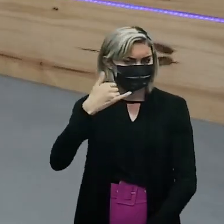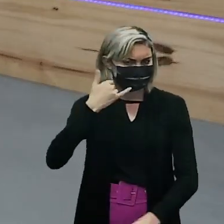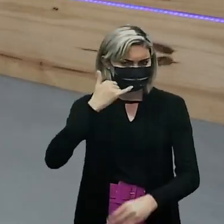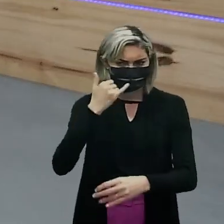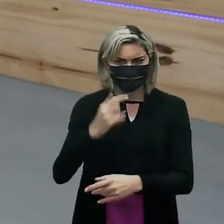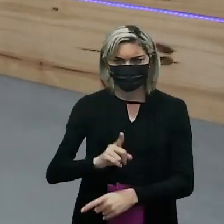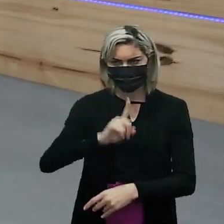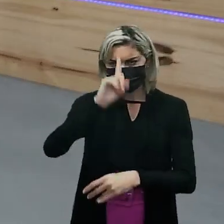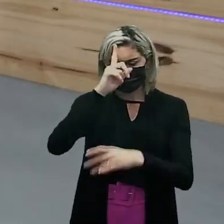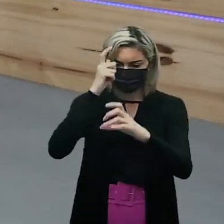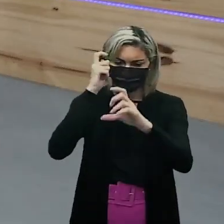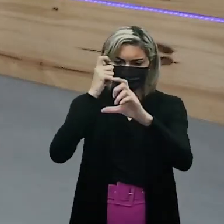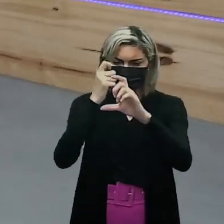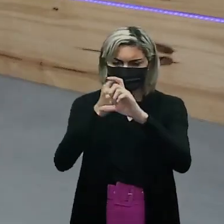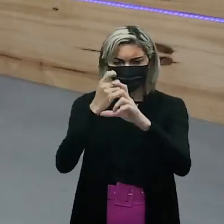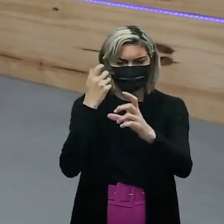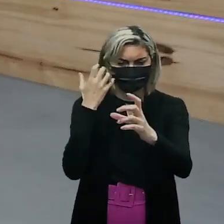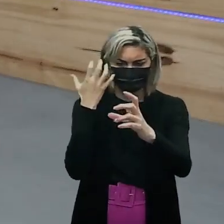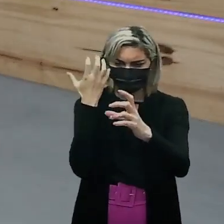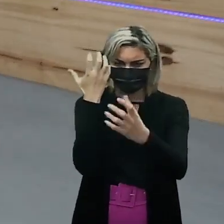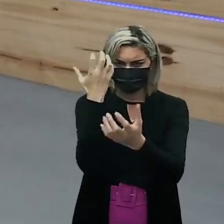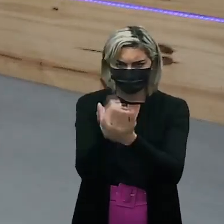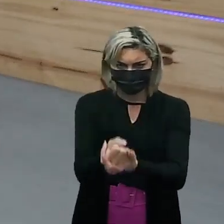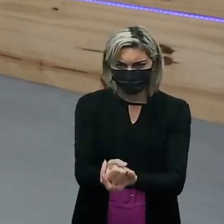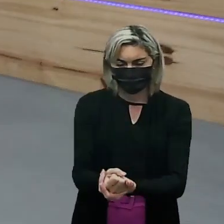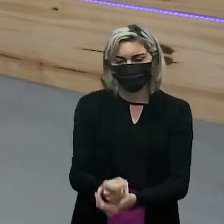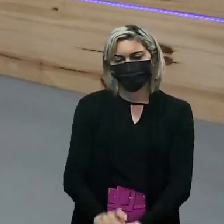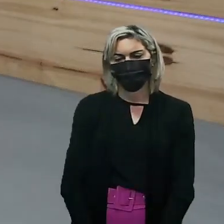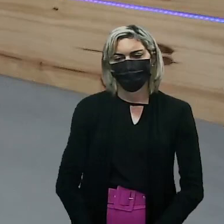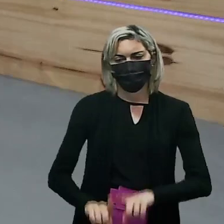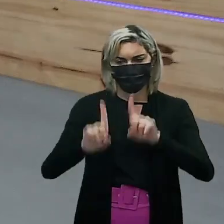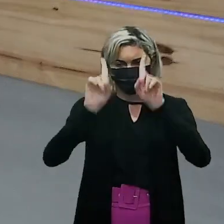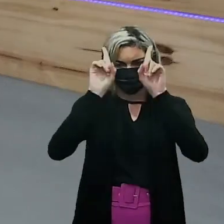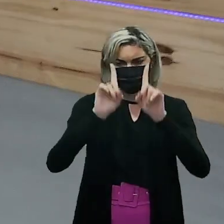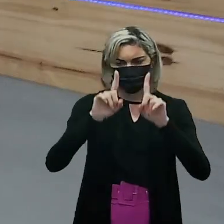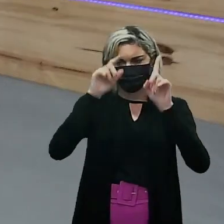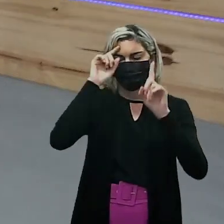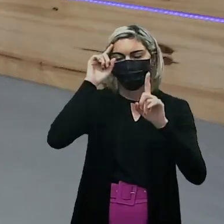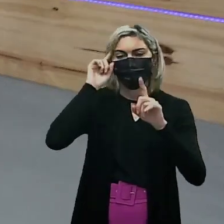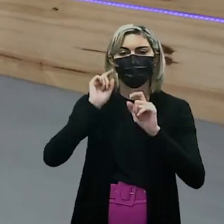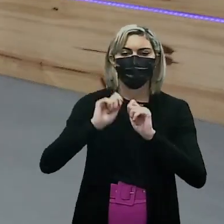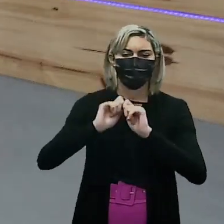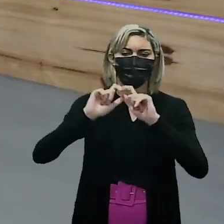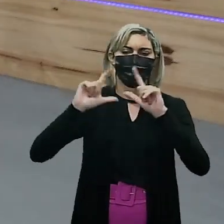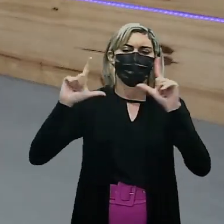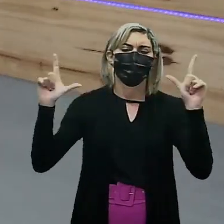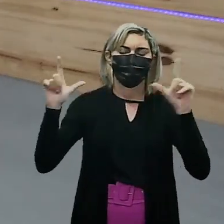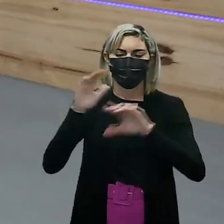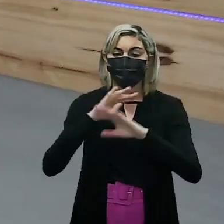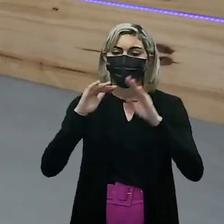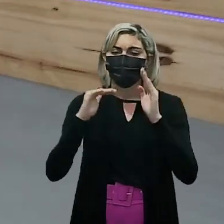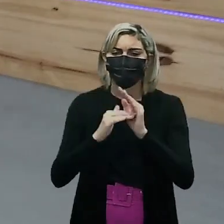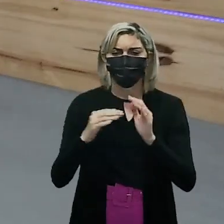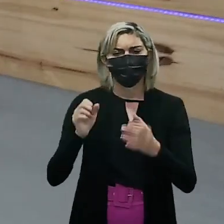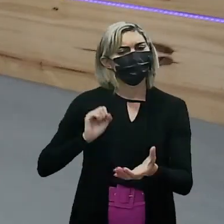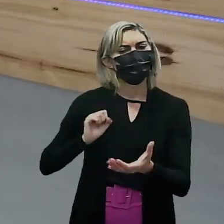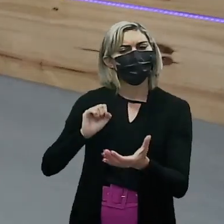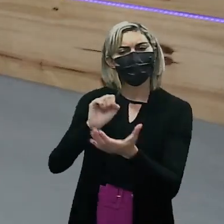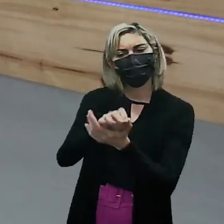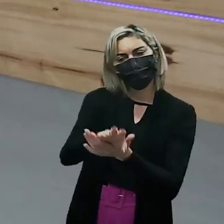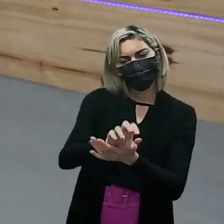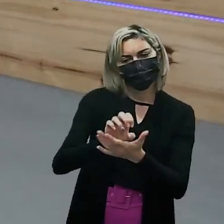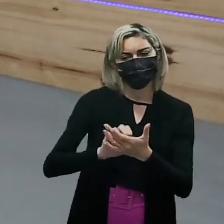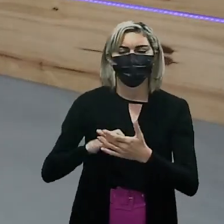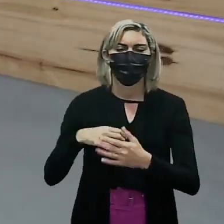aponta aí para o QR Code, baixa aí, tá bom? Fica por dentro de tudo que o EducaPé está